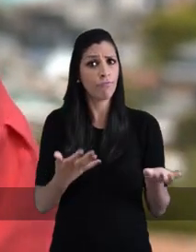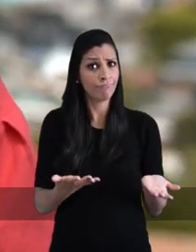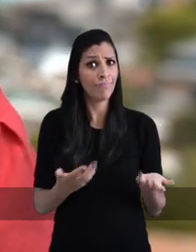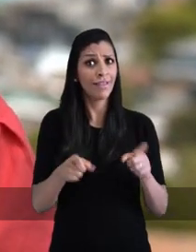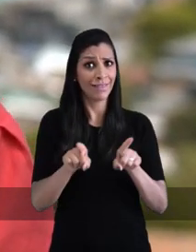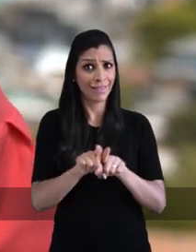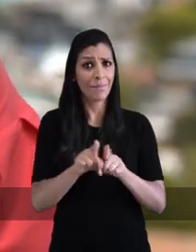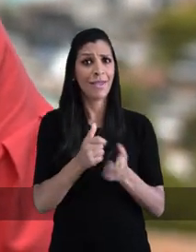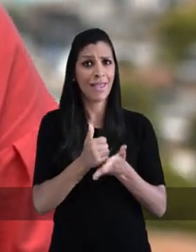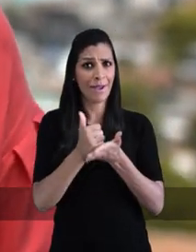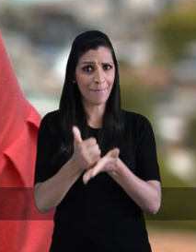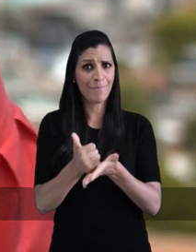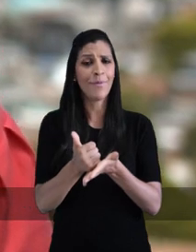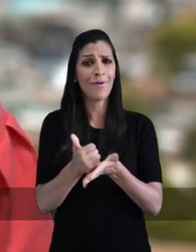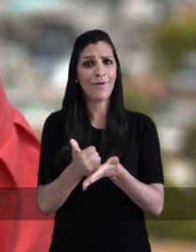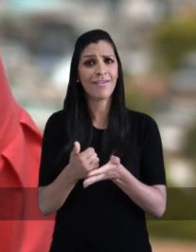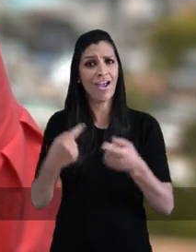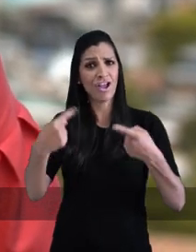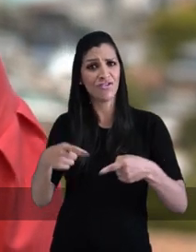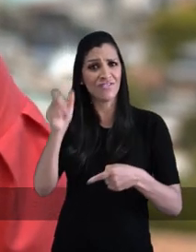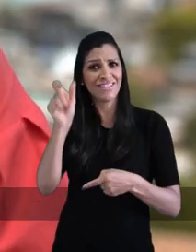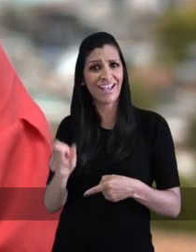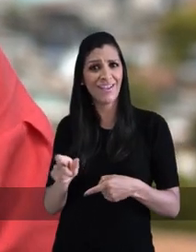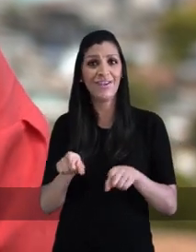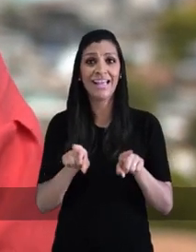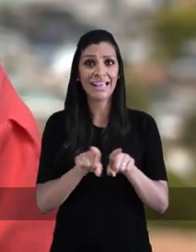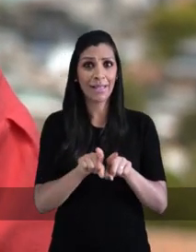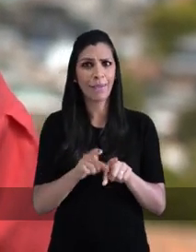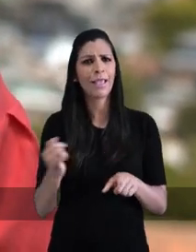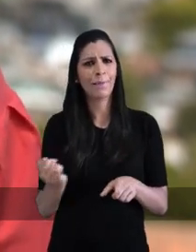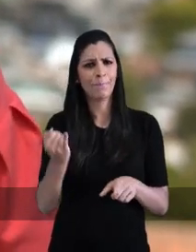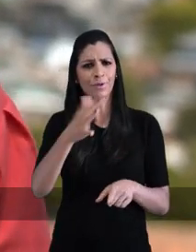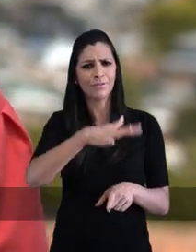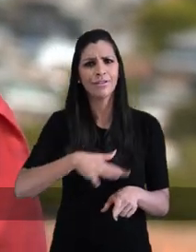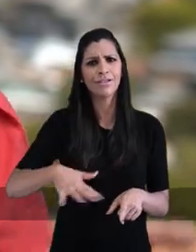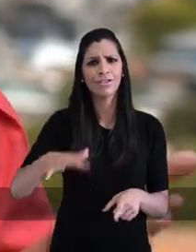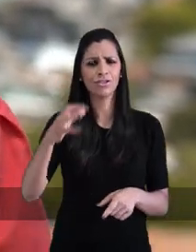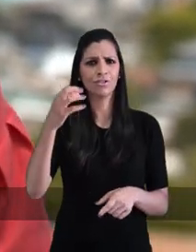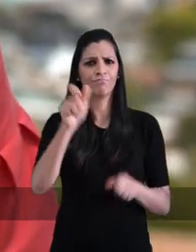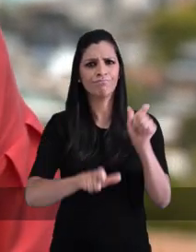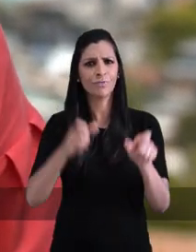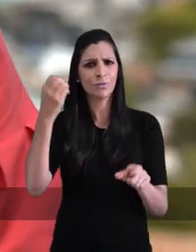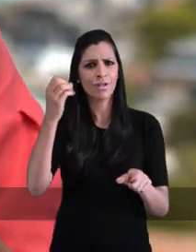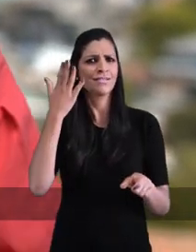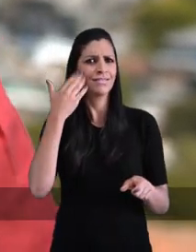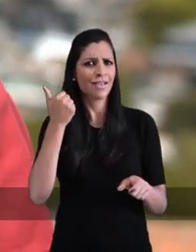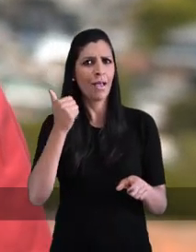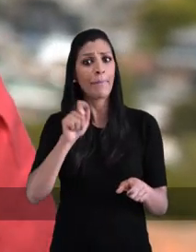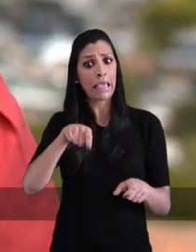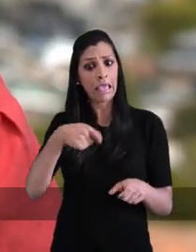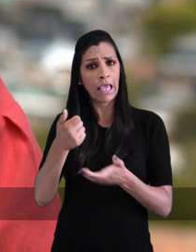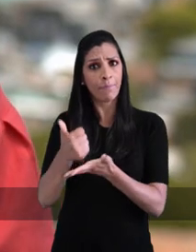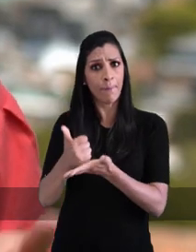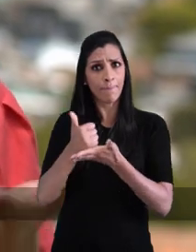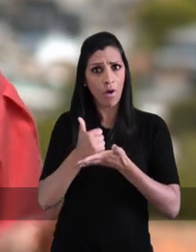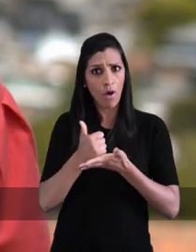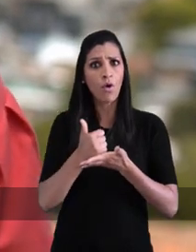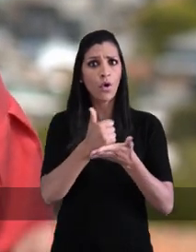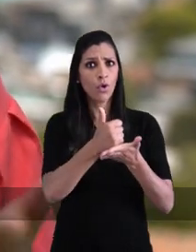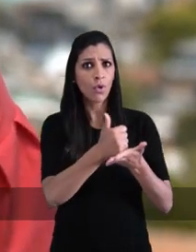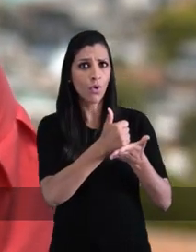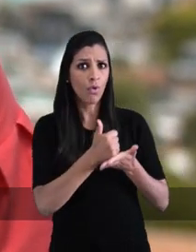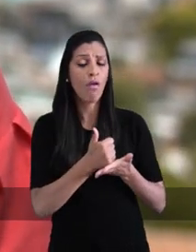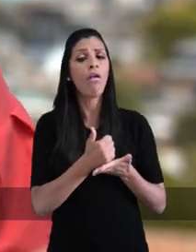apoia o meu adversário. Assim como é importante que os porto-alegrenses saibam quem são os meus aliados e aliadas, é